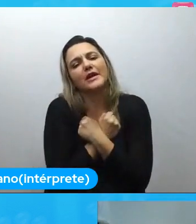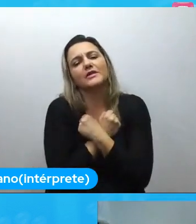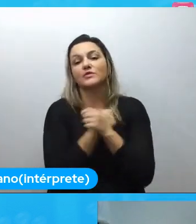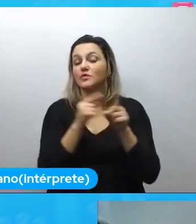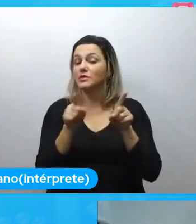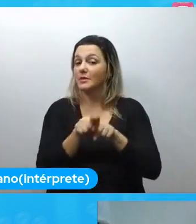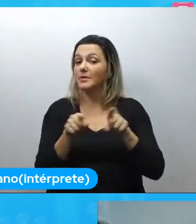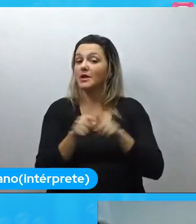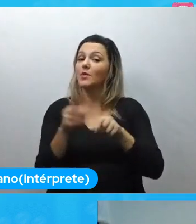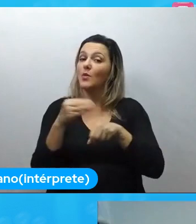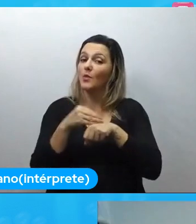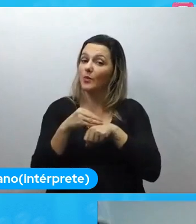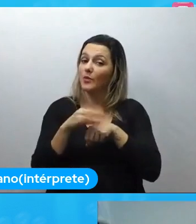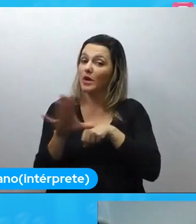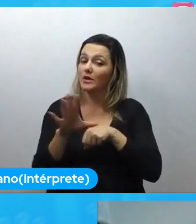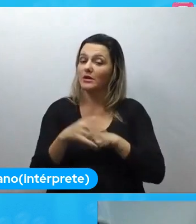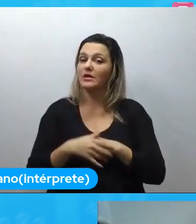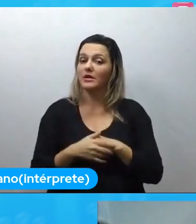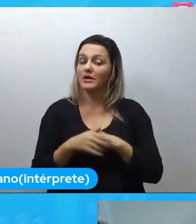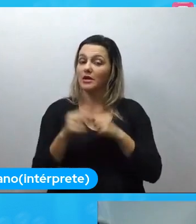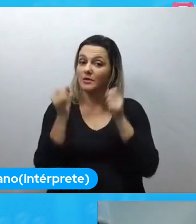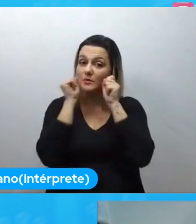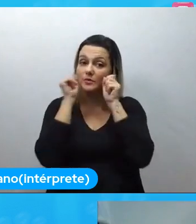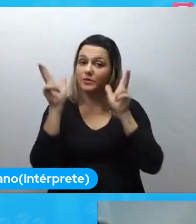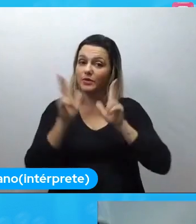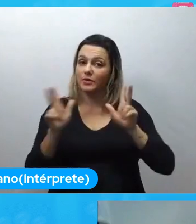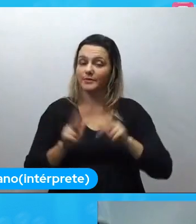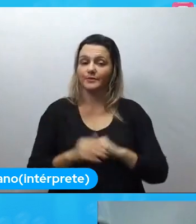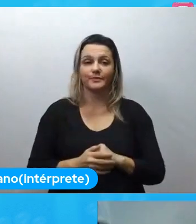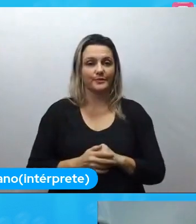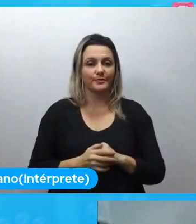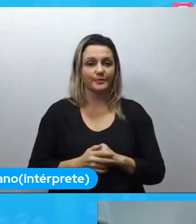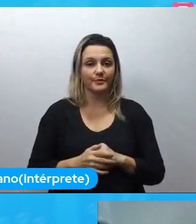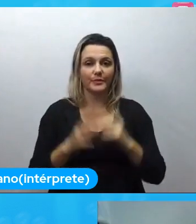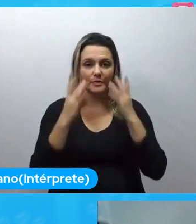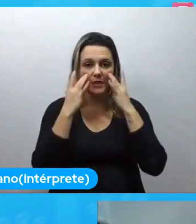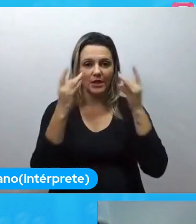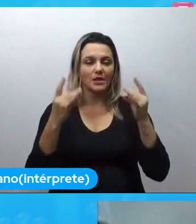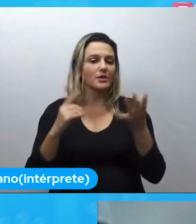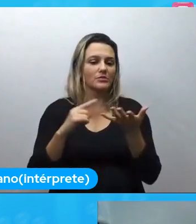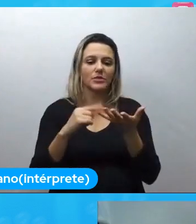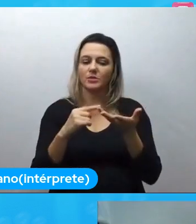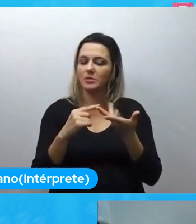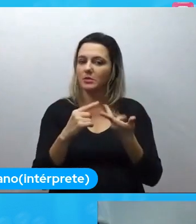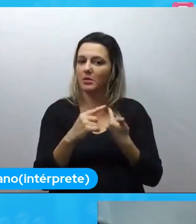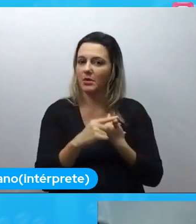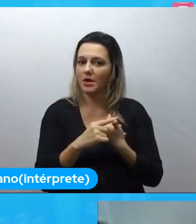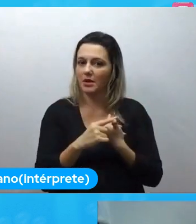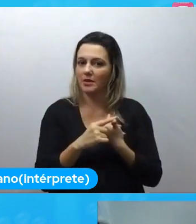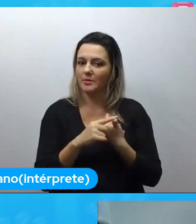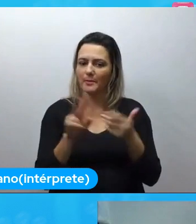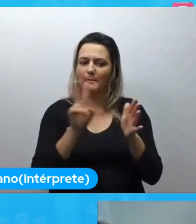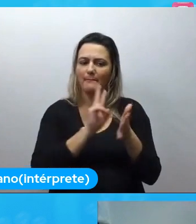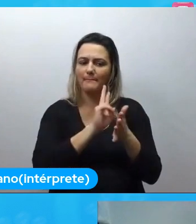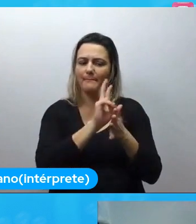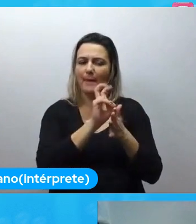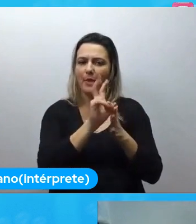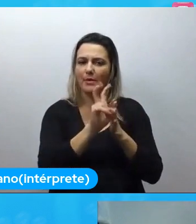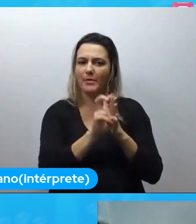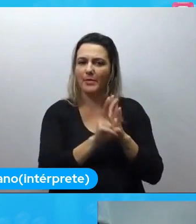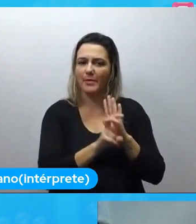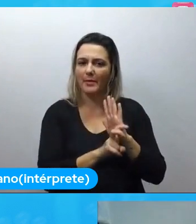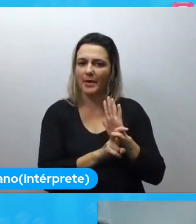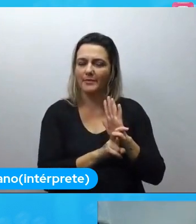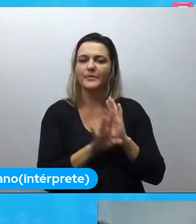alerta para a gente ficar atenta para todas essas questões e aí não ficar